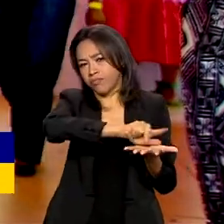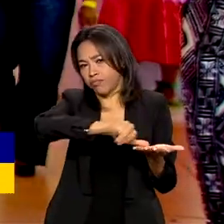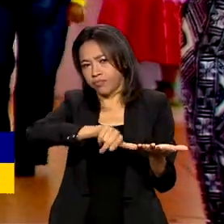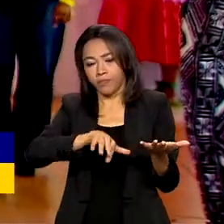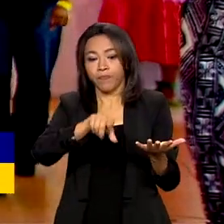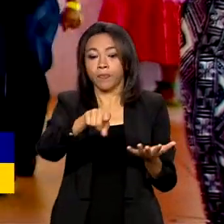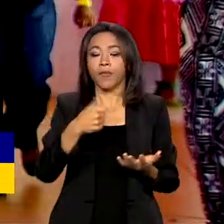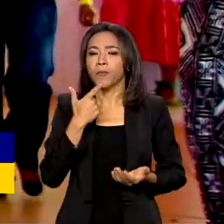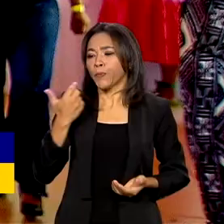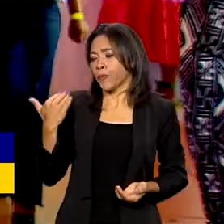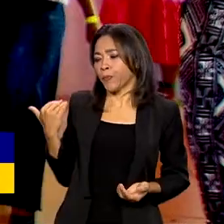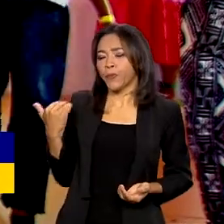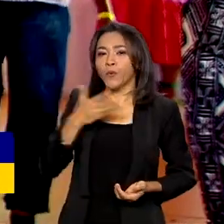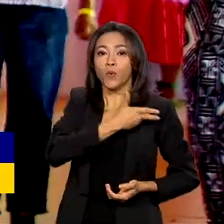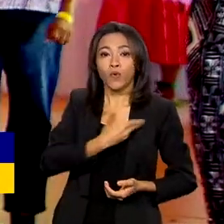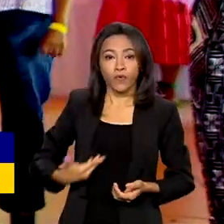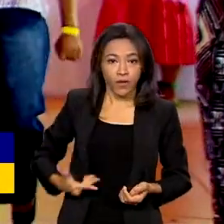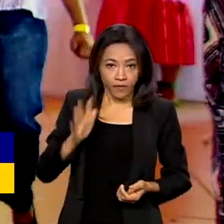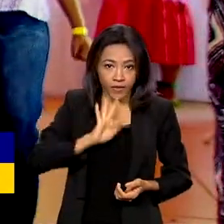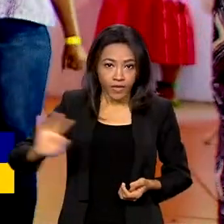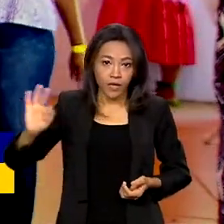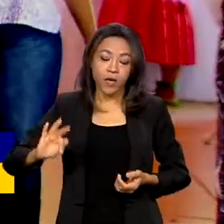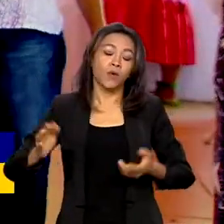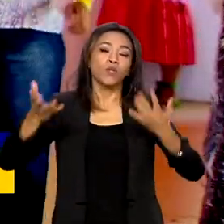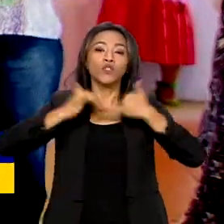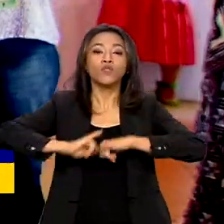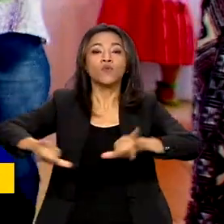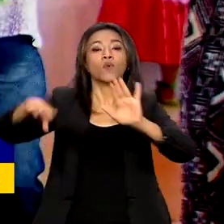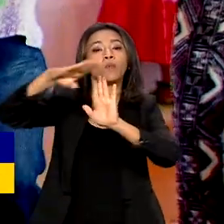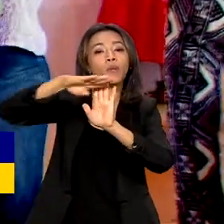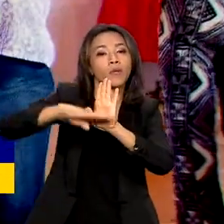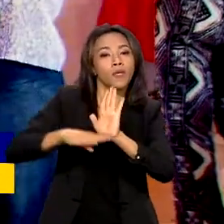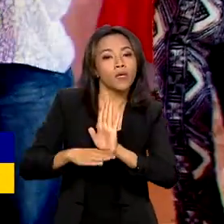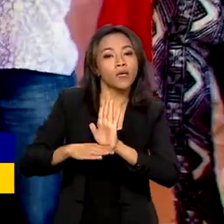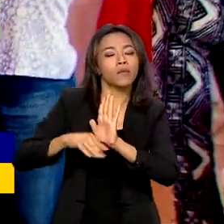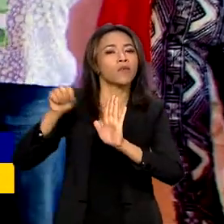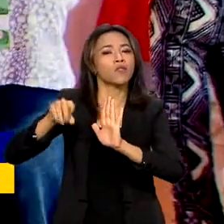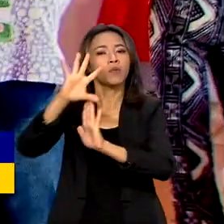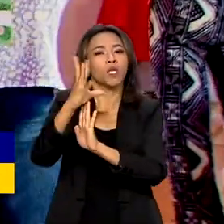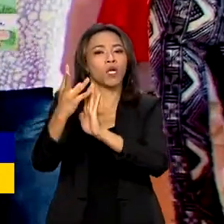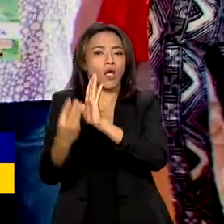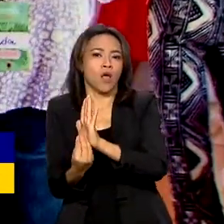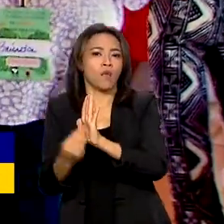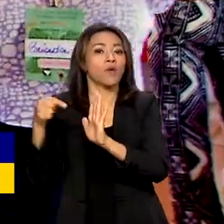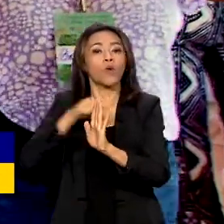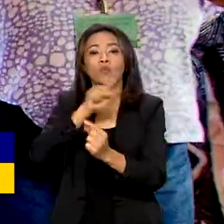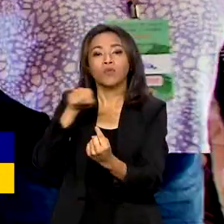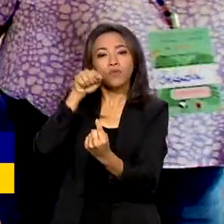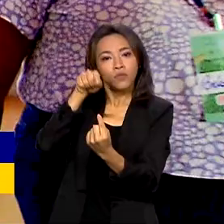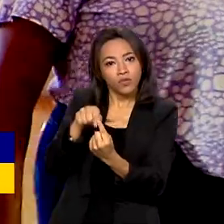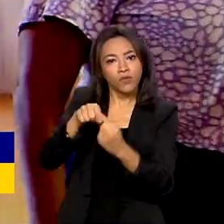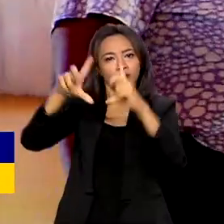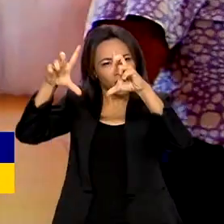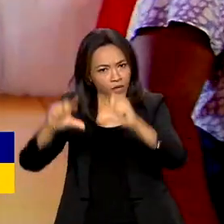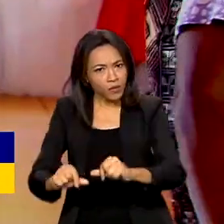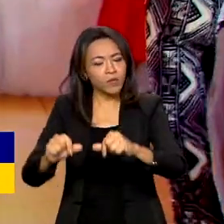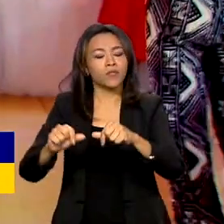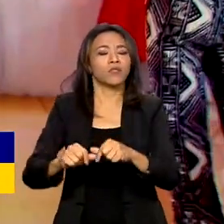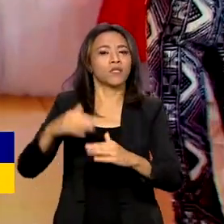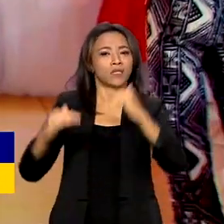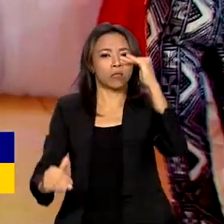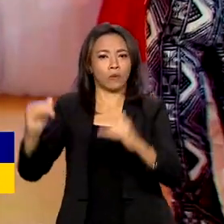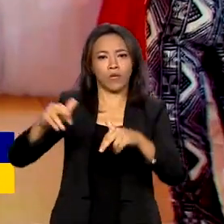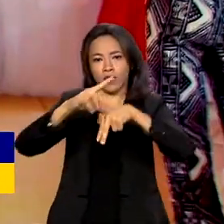federal lançou o programa Aquilomba Brasil, que visa reduzir as desigualdades de gênero e